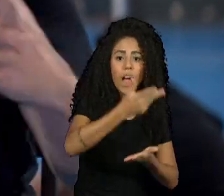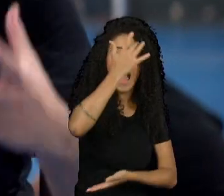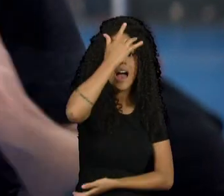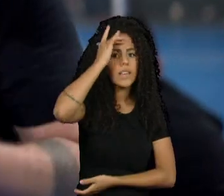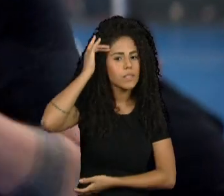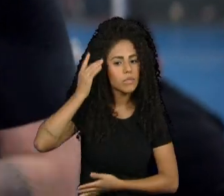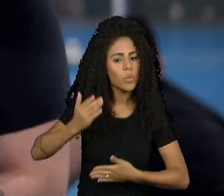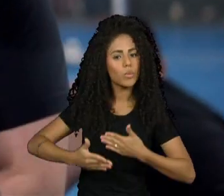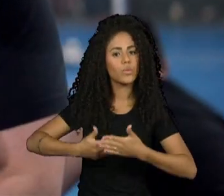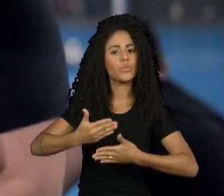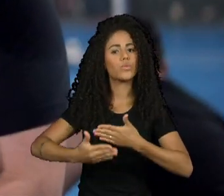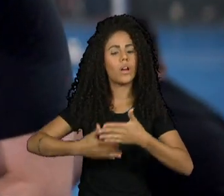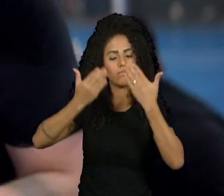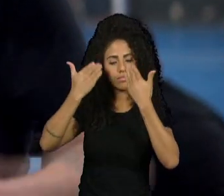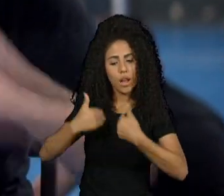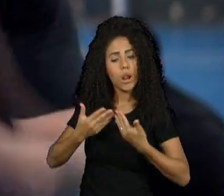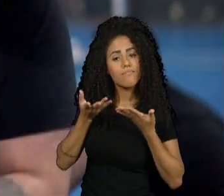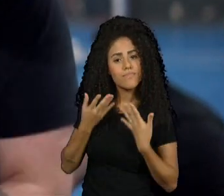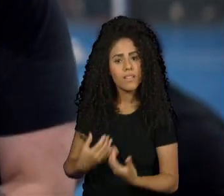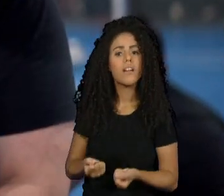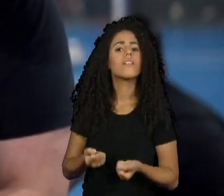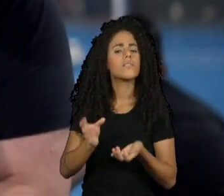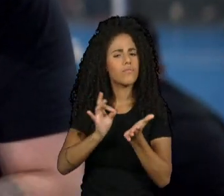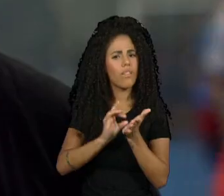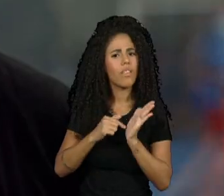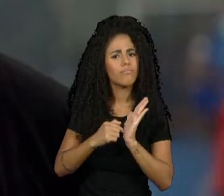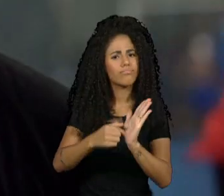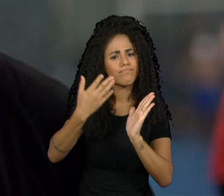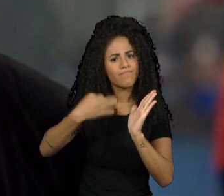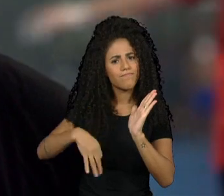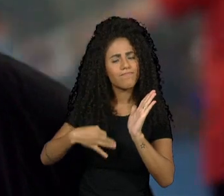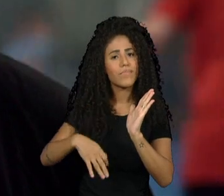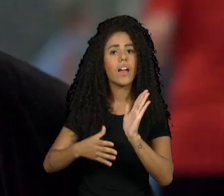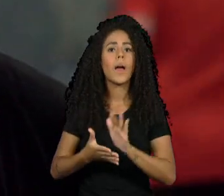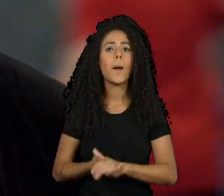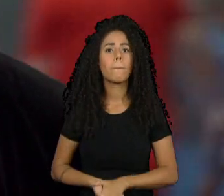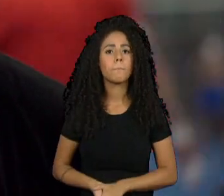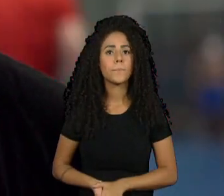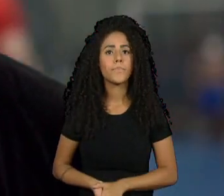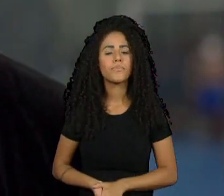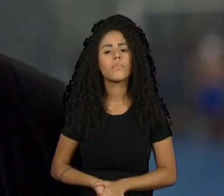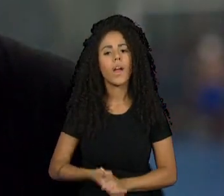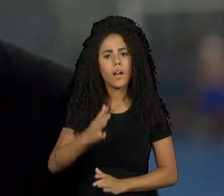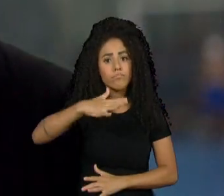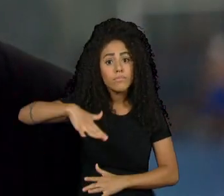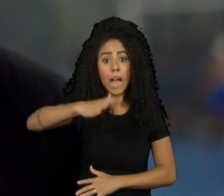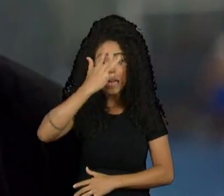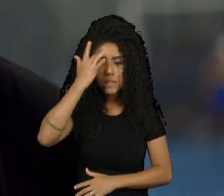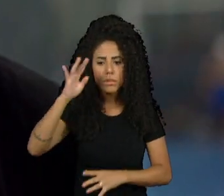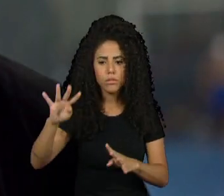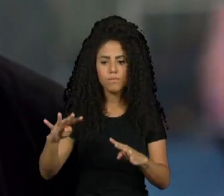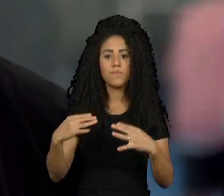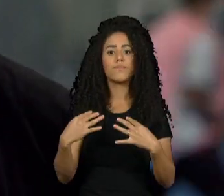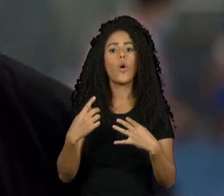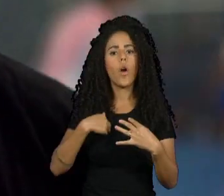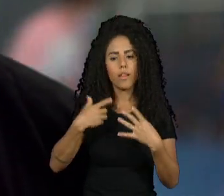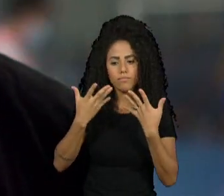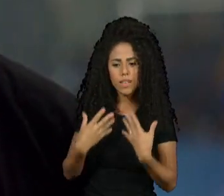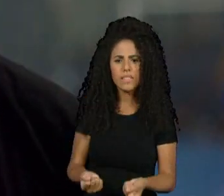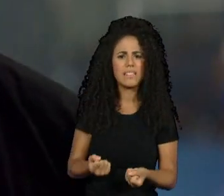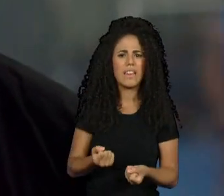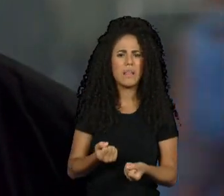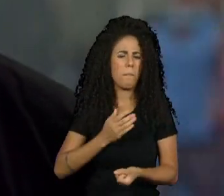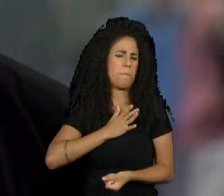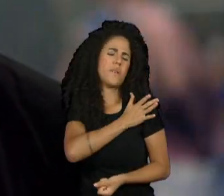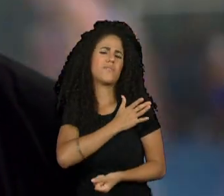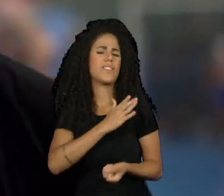processo, no nosso próprio processo, na nossa própria comunidade. E fazer com que as pessoas entendam que não precisa ter preconceito, que